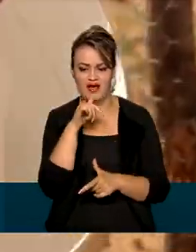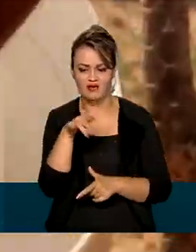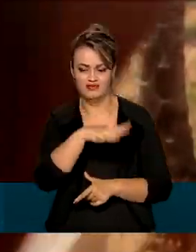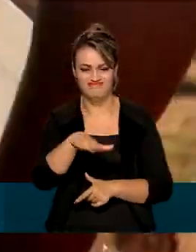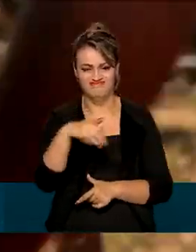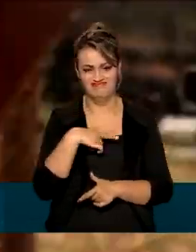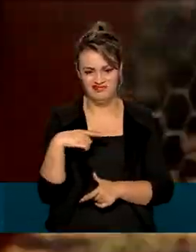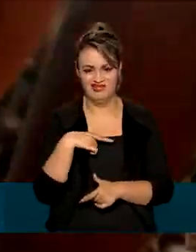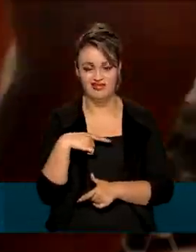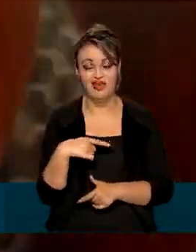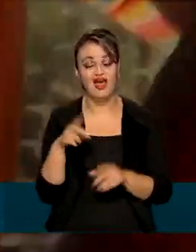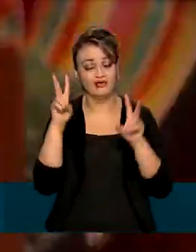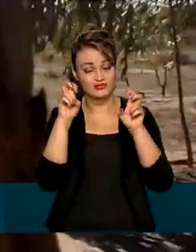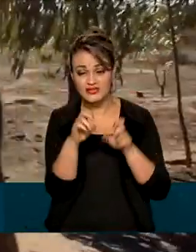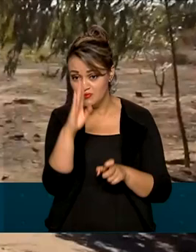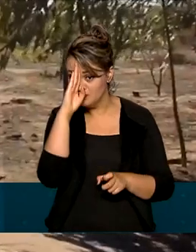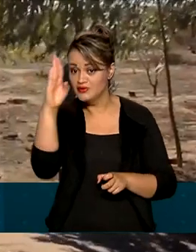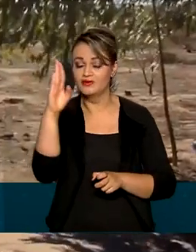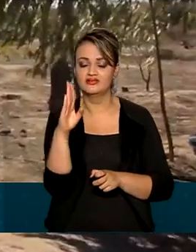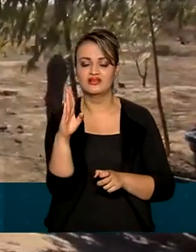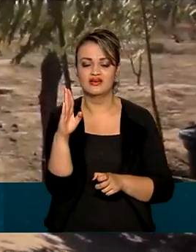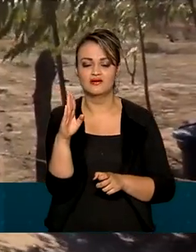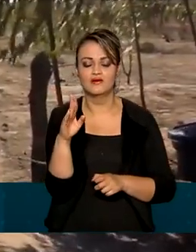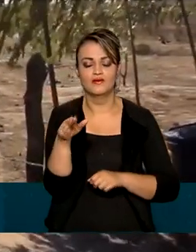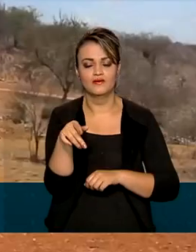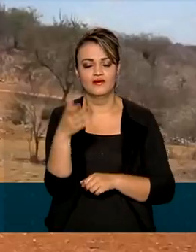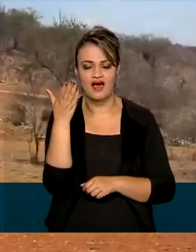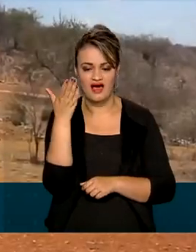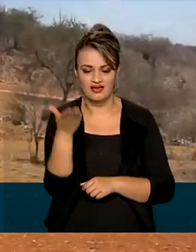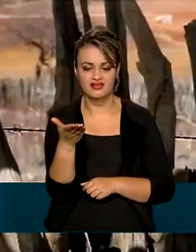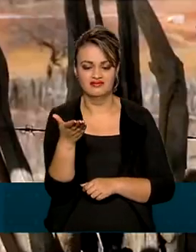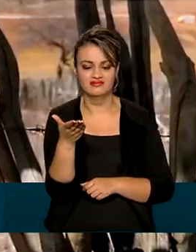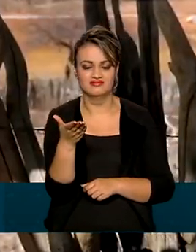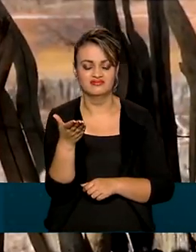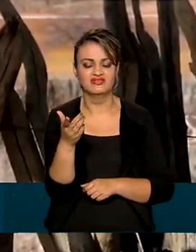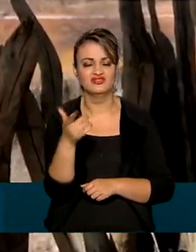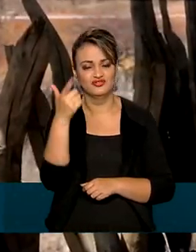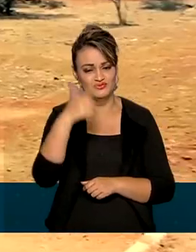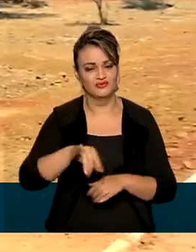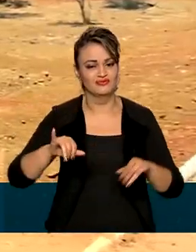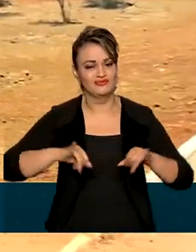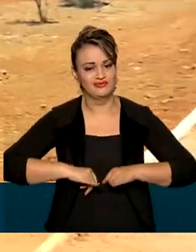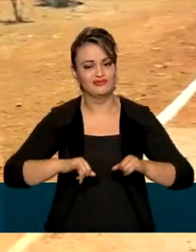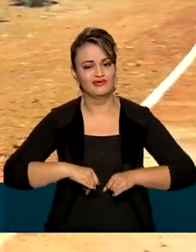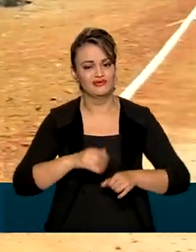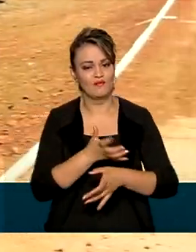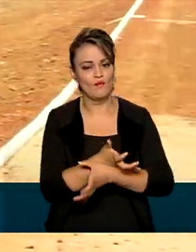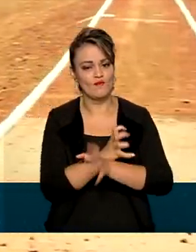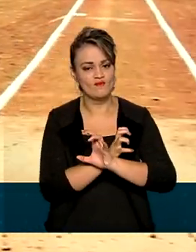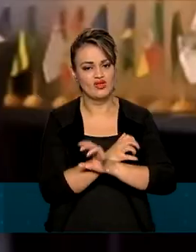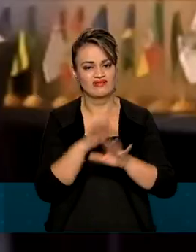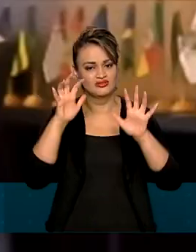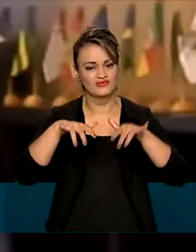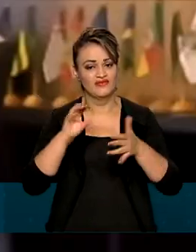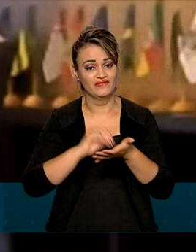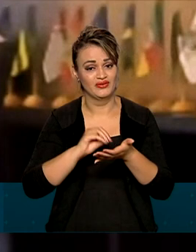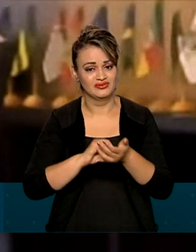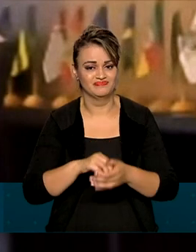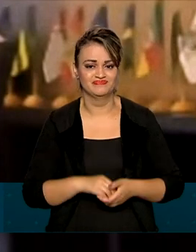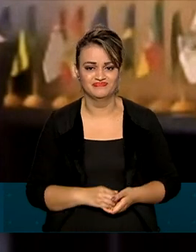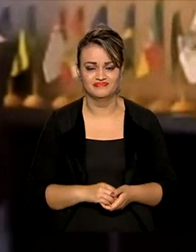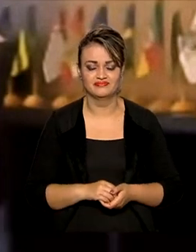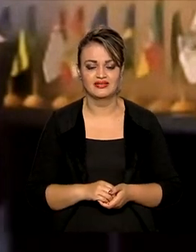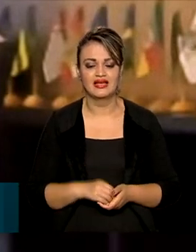Um tema prioritário para o país que voltou a sofrer com a falta de chuva. É o que